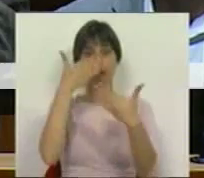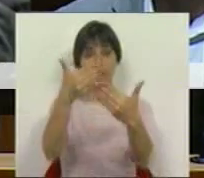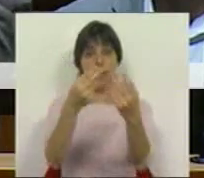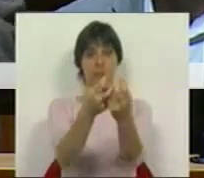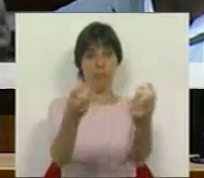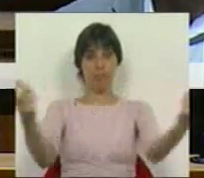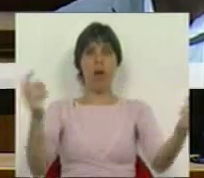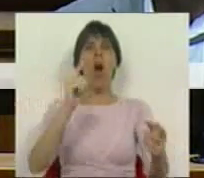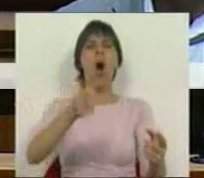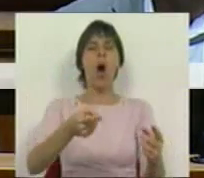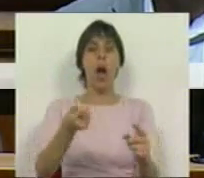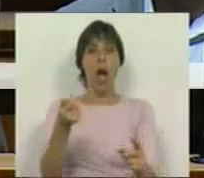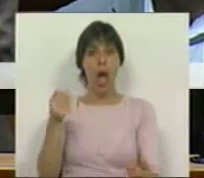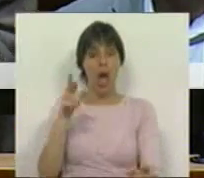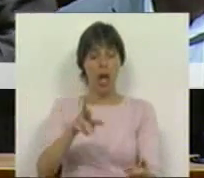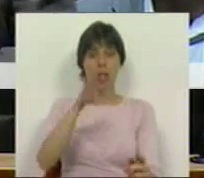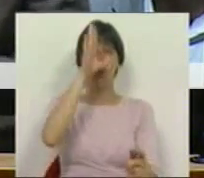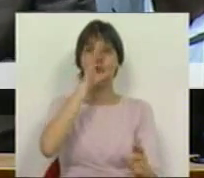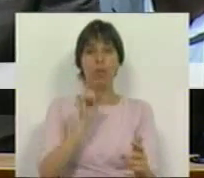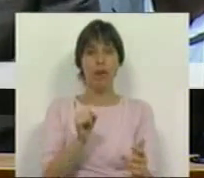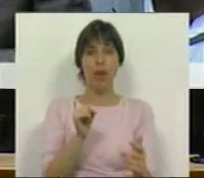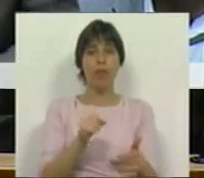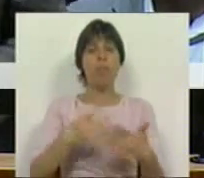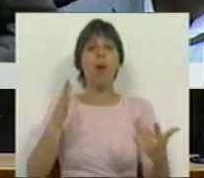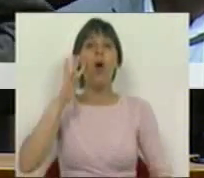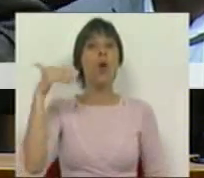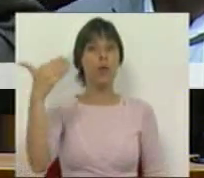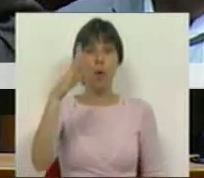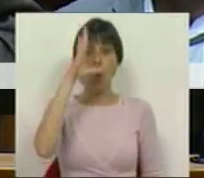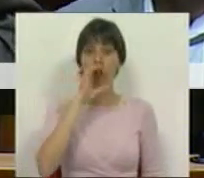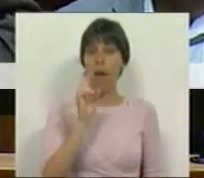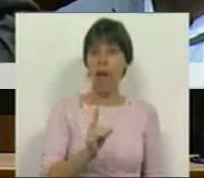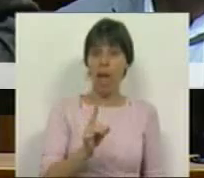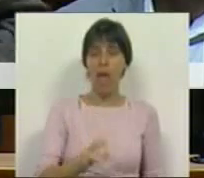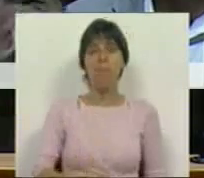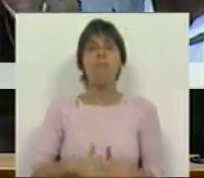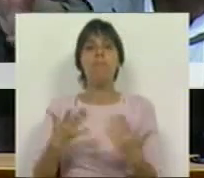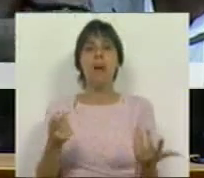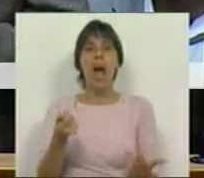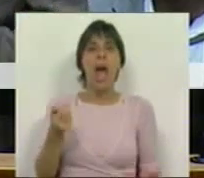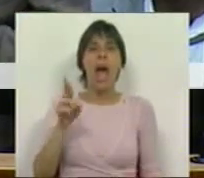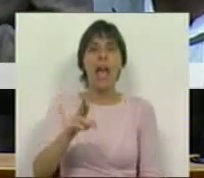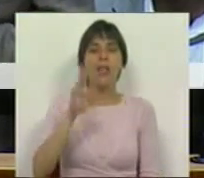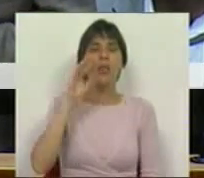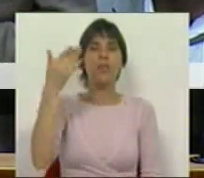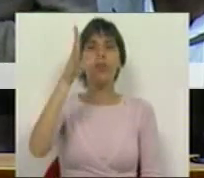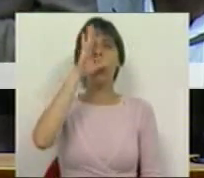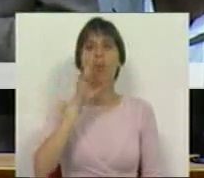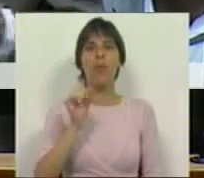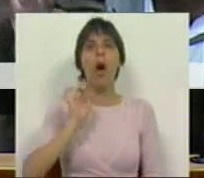frente. Se é o antigo Governo, se é o futuro Governo ou se é o ex-futuro Governo.